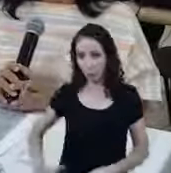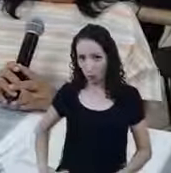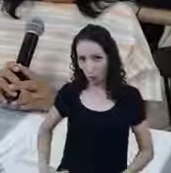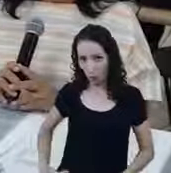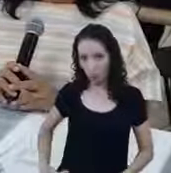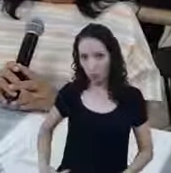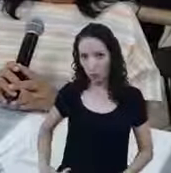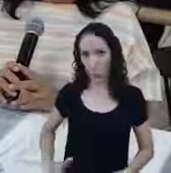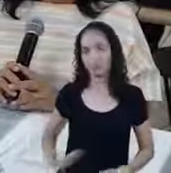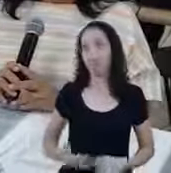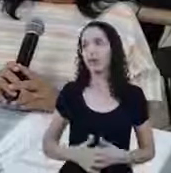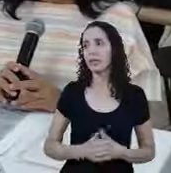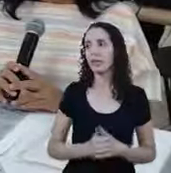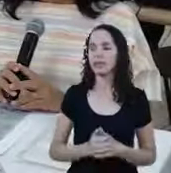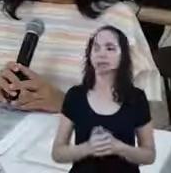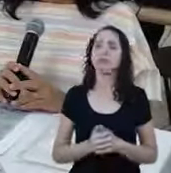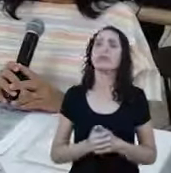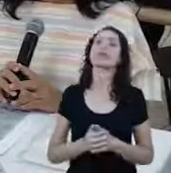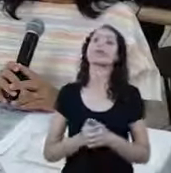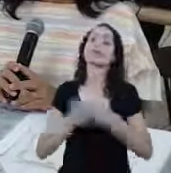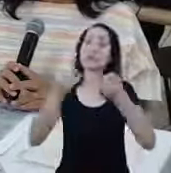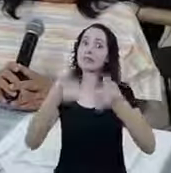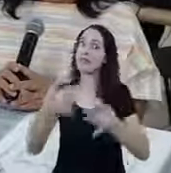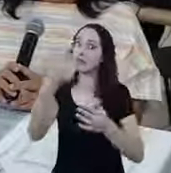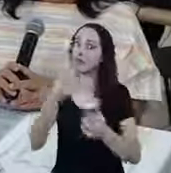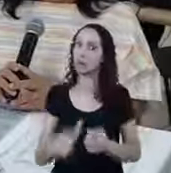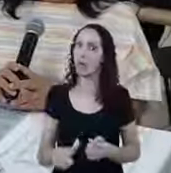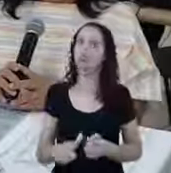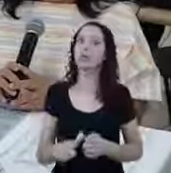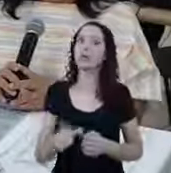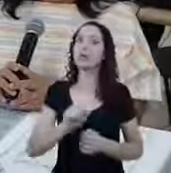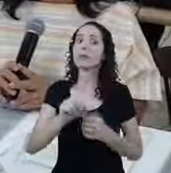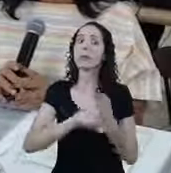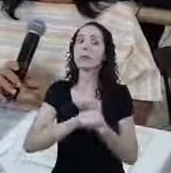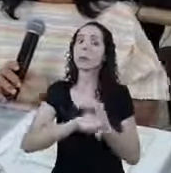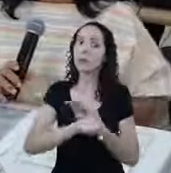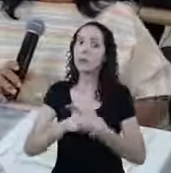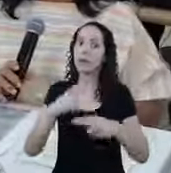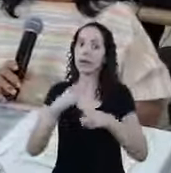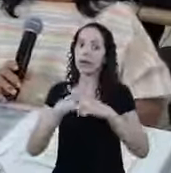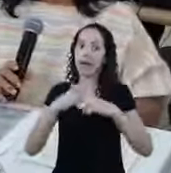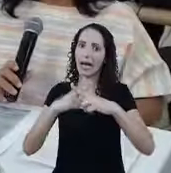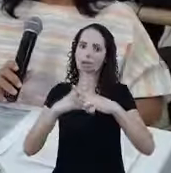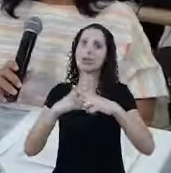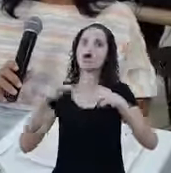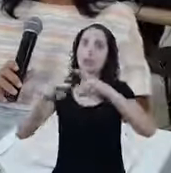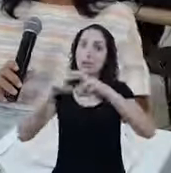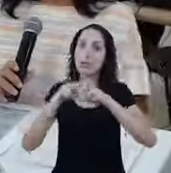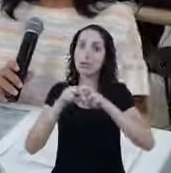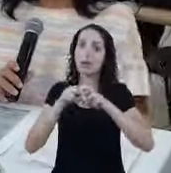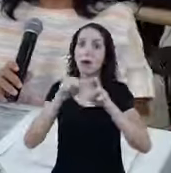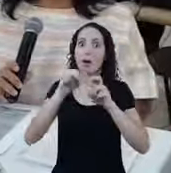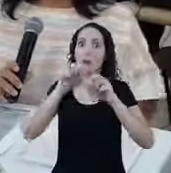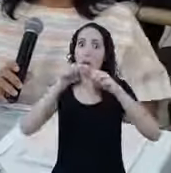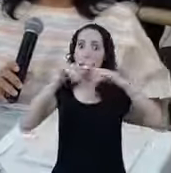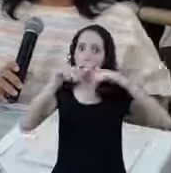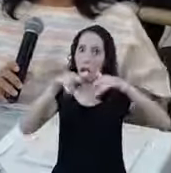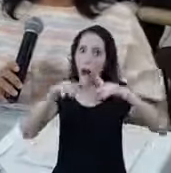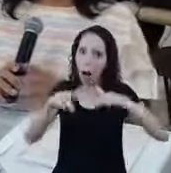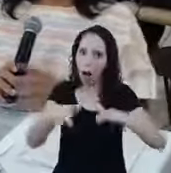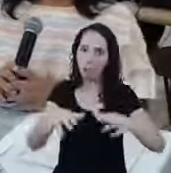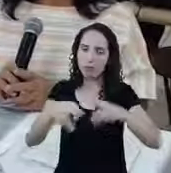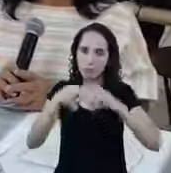Só sendo repetitivo até Não orienta que as pessoas Vão até a Caixa Econômica Federal Ou o Banco do Brasil Para fazer esse tipo de